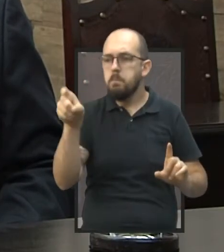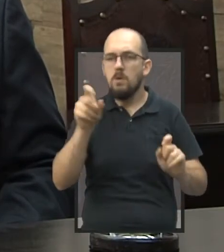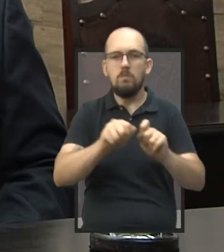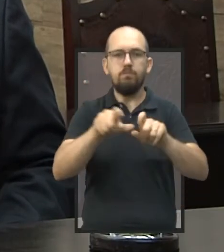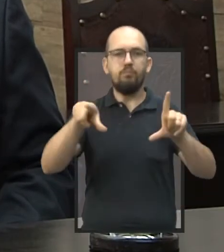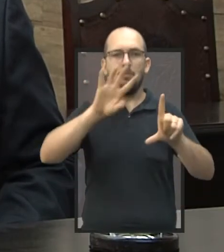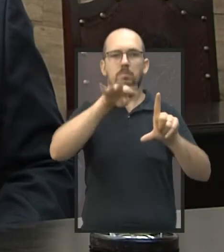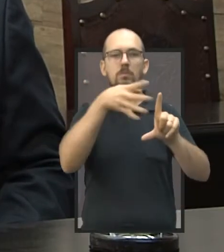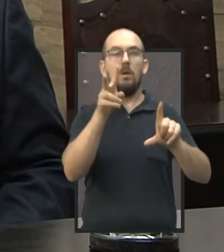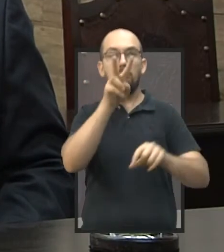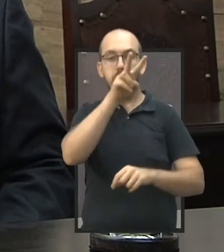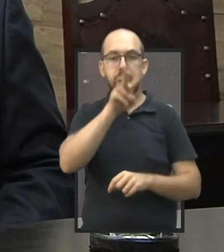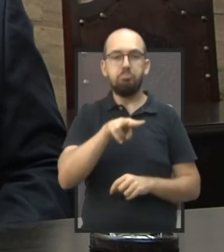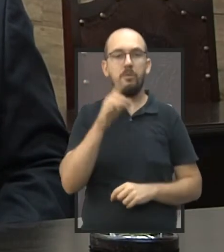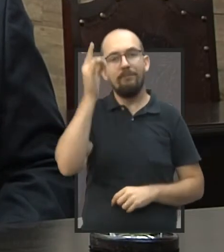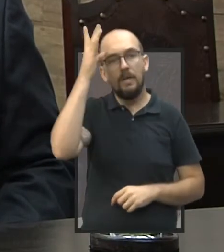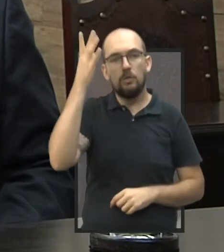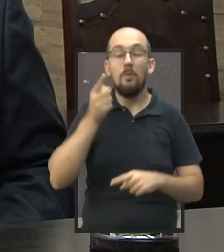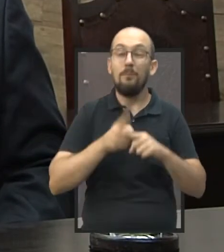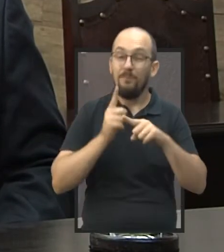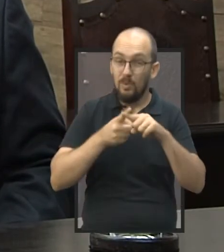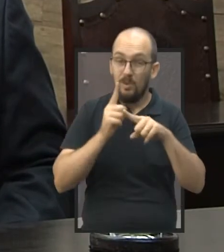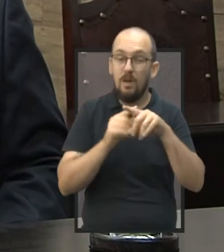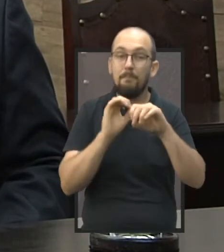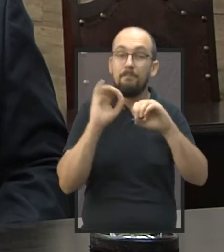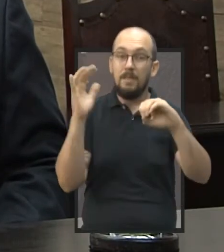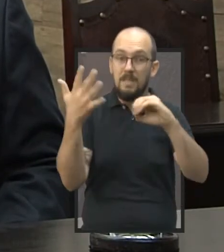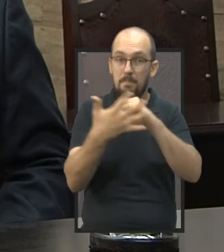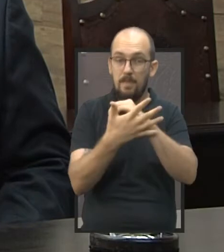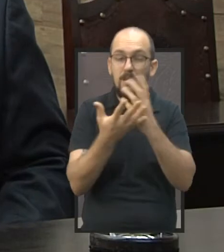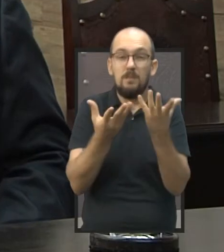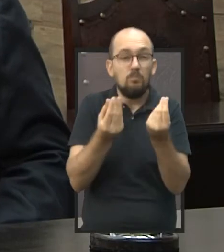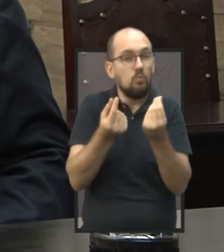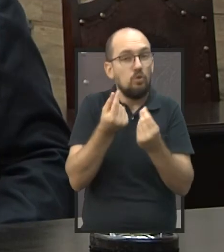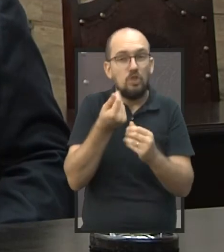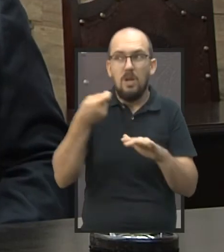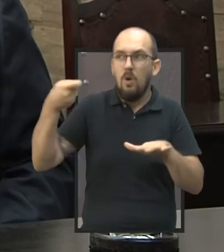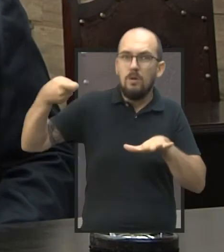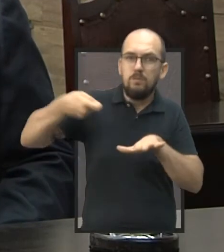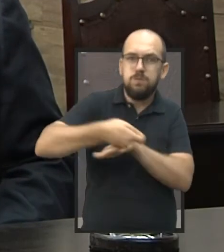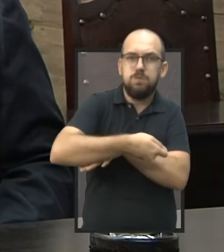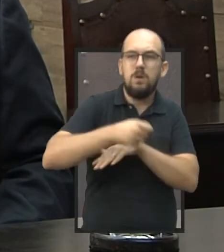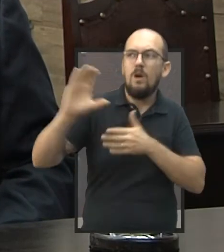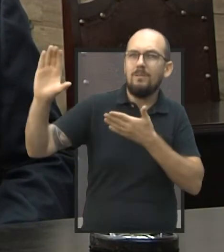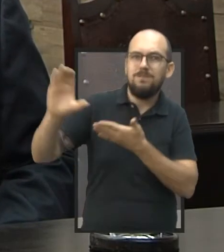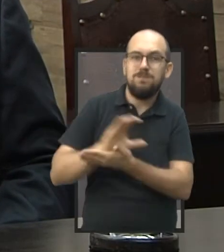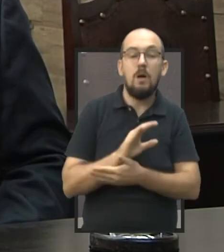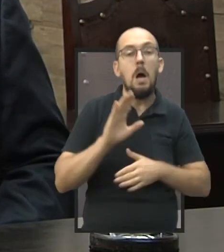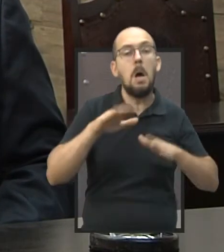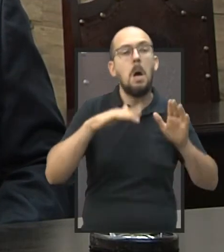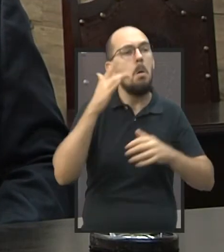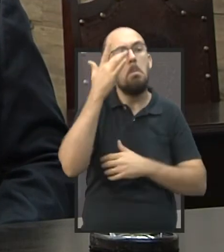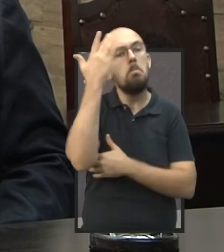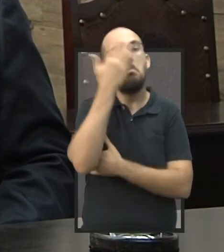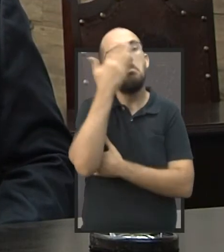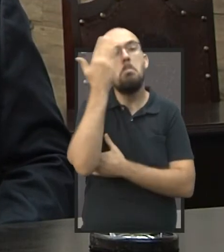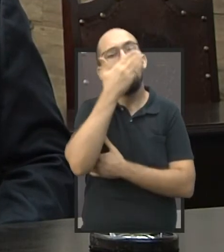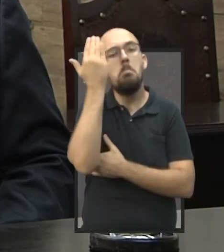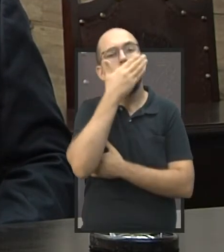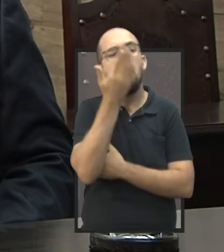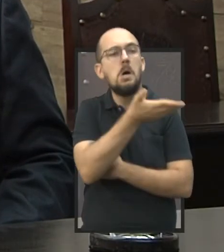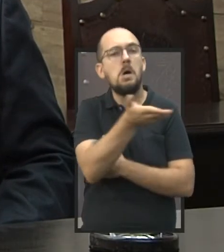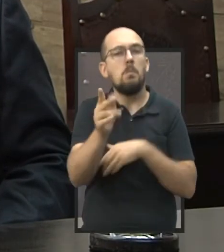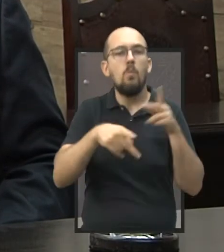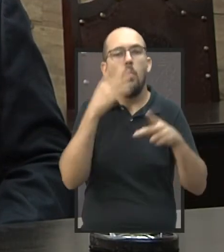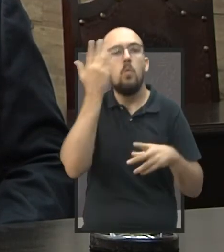empenhado, porque a pandemia foi investido muito dinheiro na cidade e, às vezes, a pessoa não viu onde foi investido esse